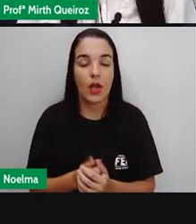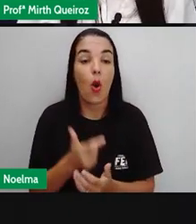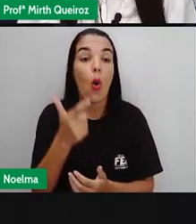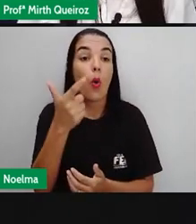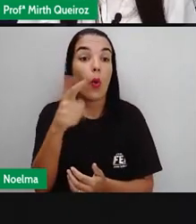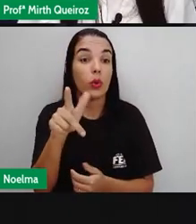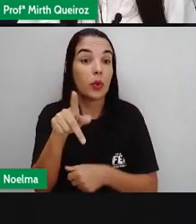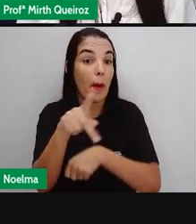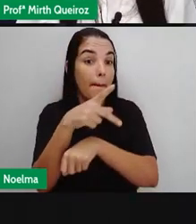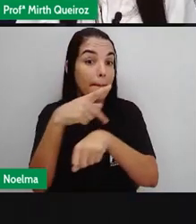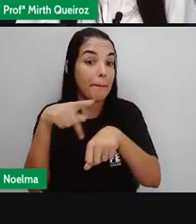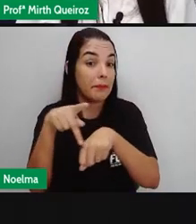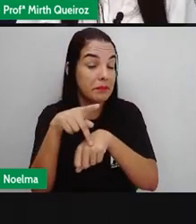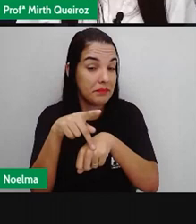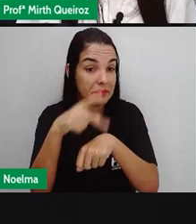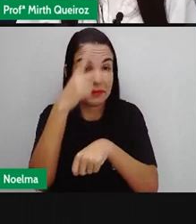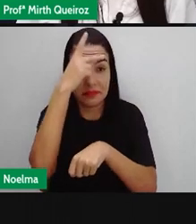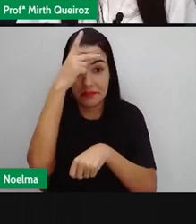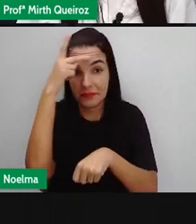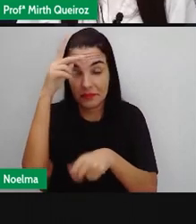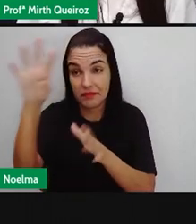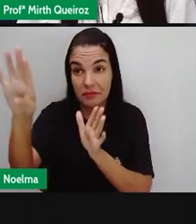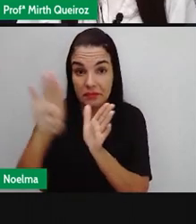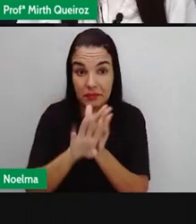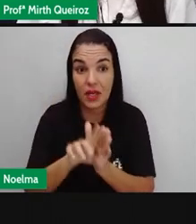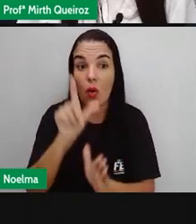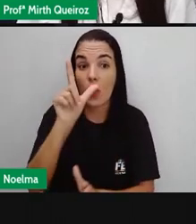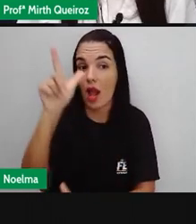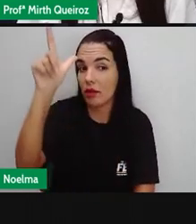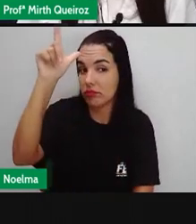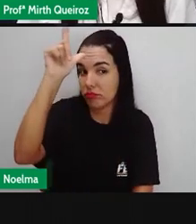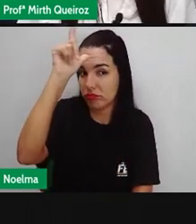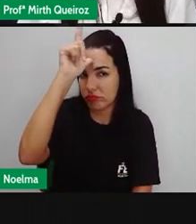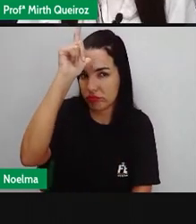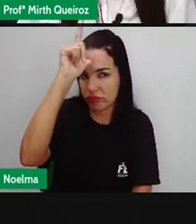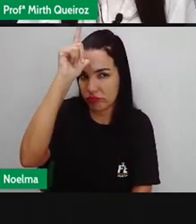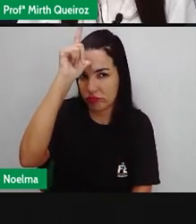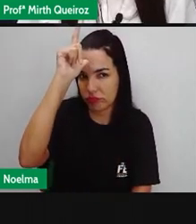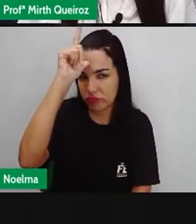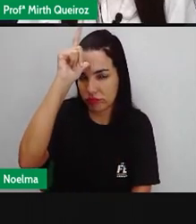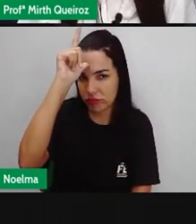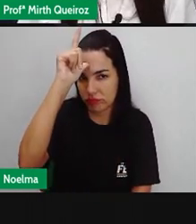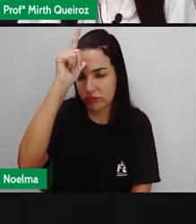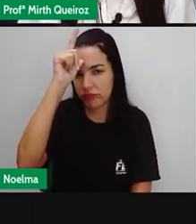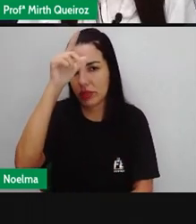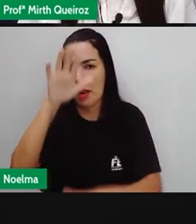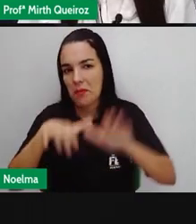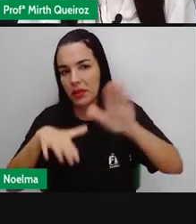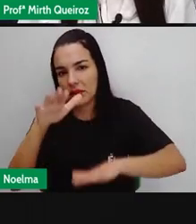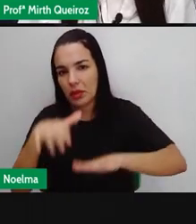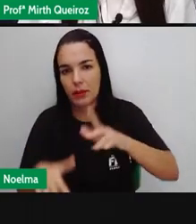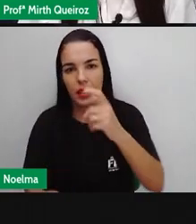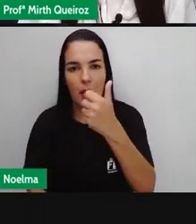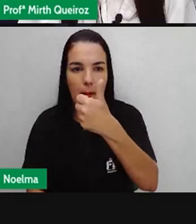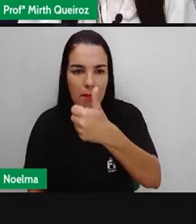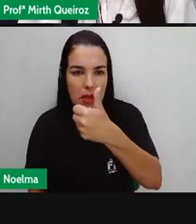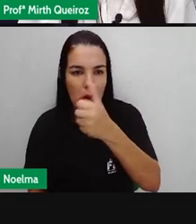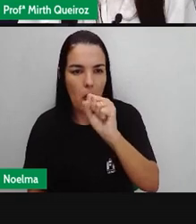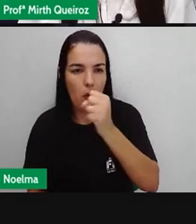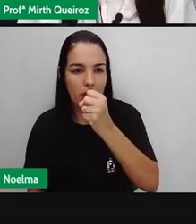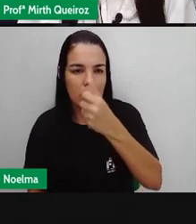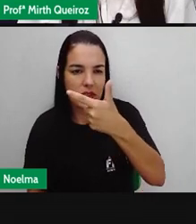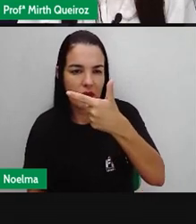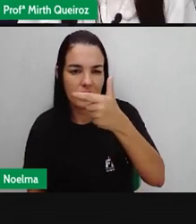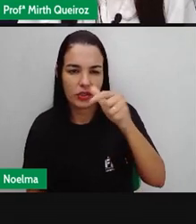Os alemães. A imigração alemã no Brasil começou a partir de 1824, também é do século